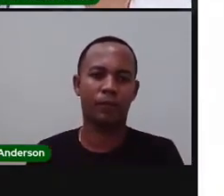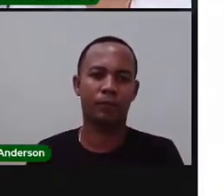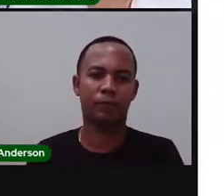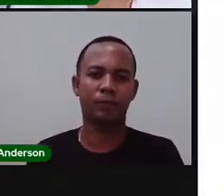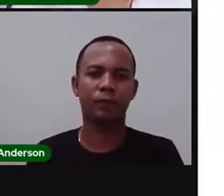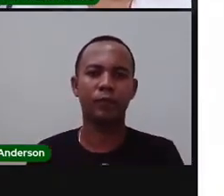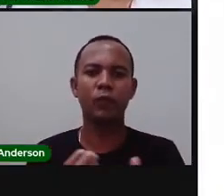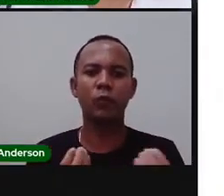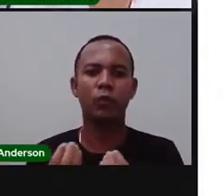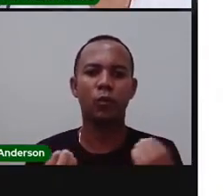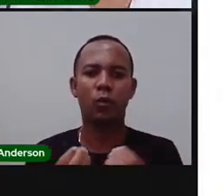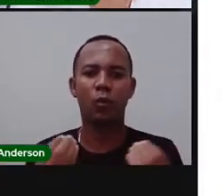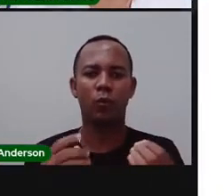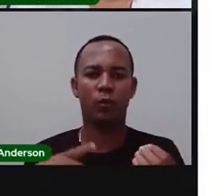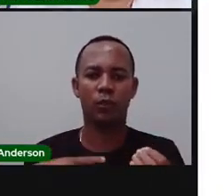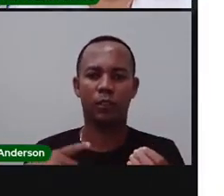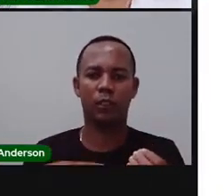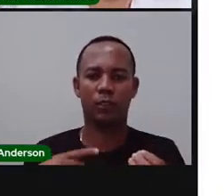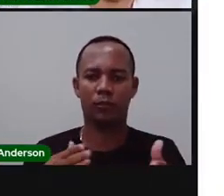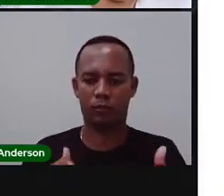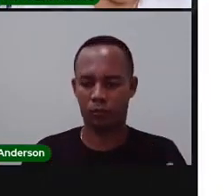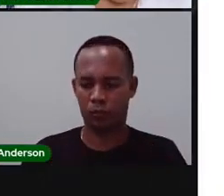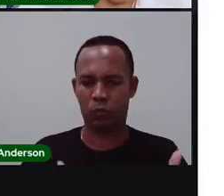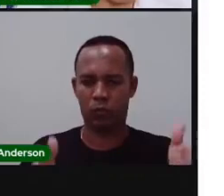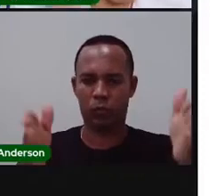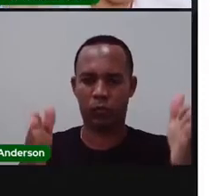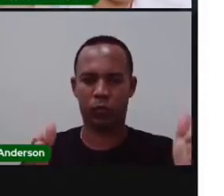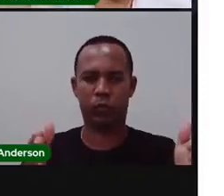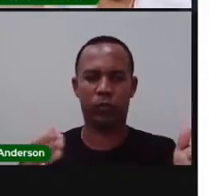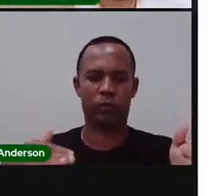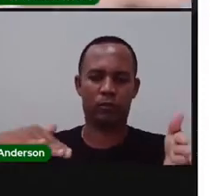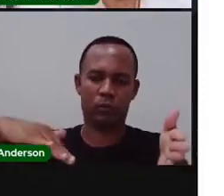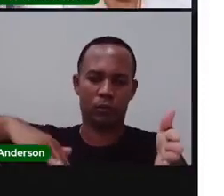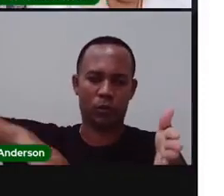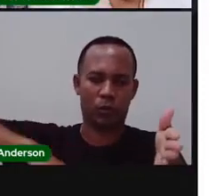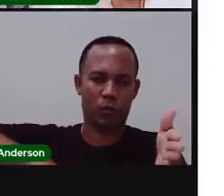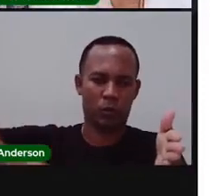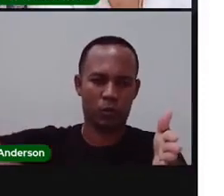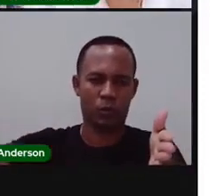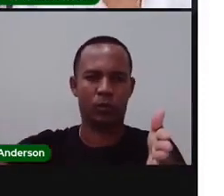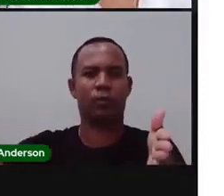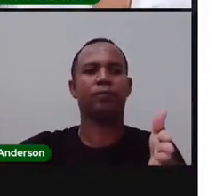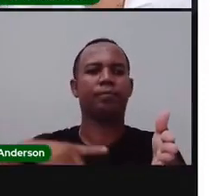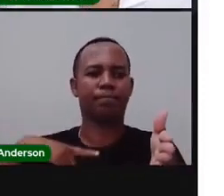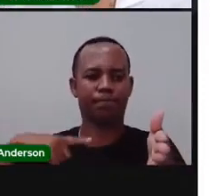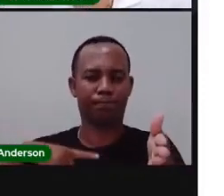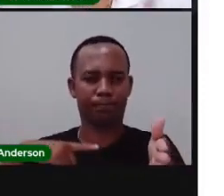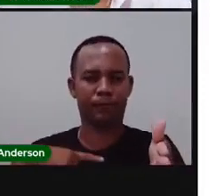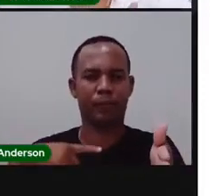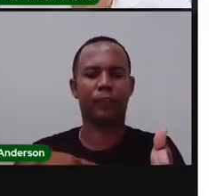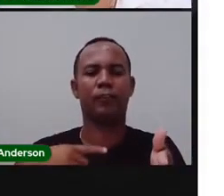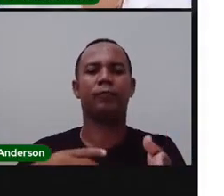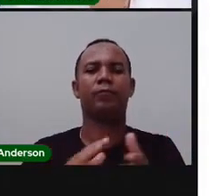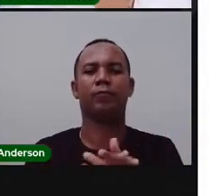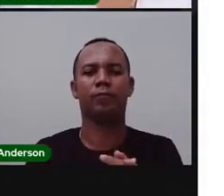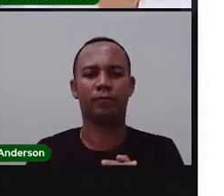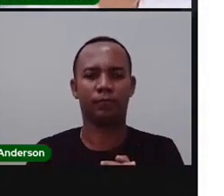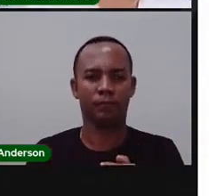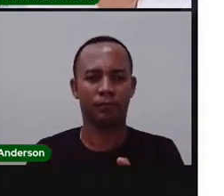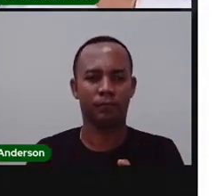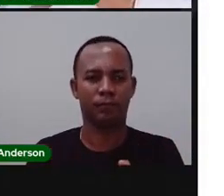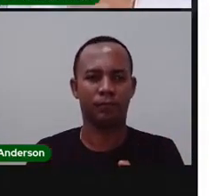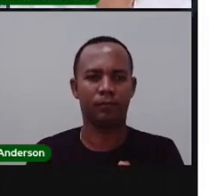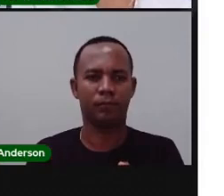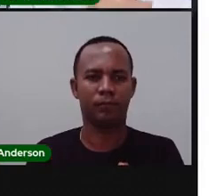cruzamento, porque a tem a trincheira, que é um cuna que passa ali, é um cuna, ele passa por baixo, e a de Acuna que está